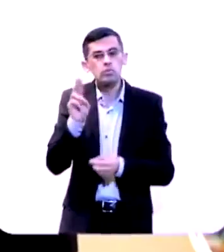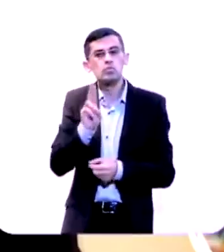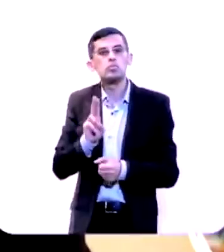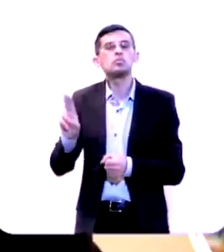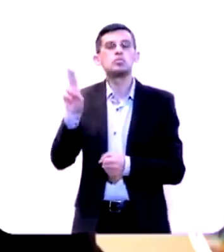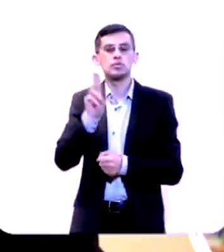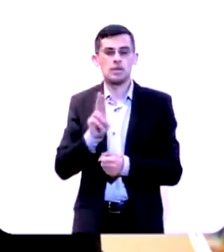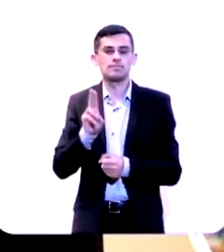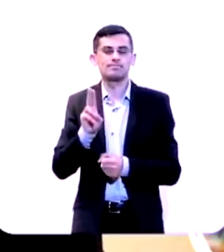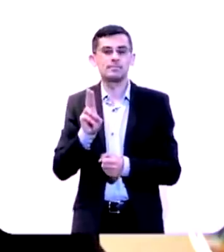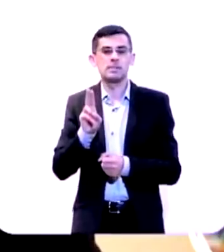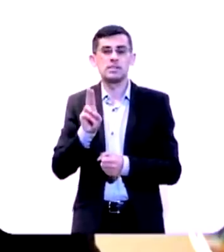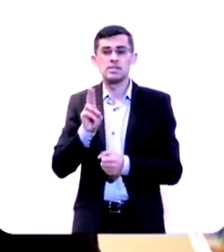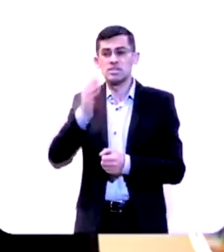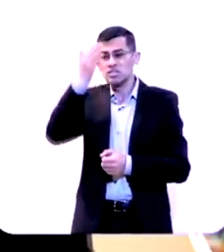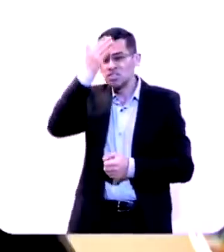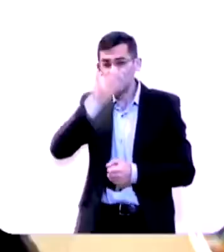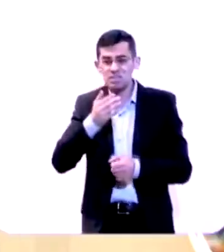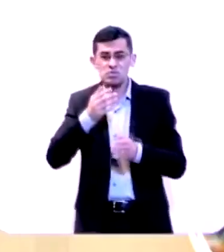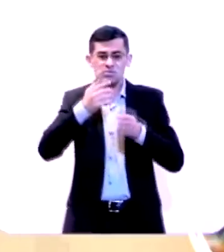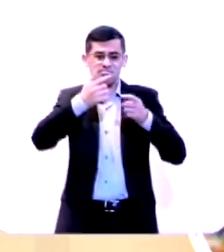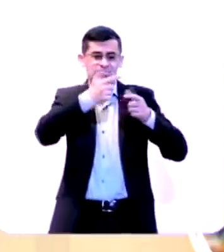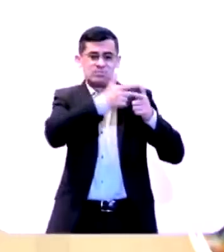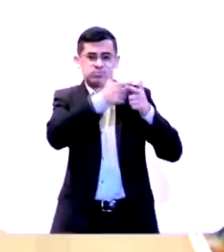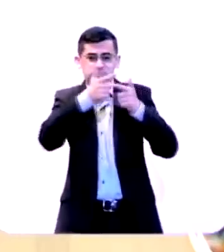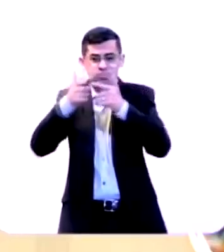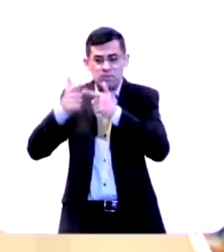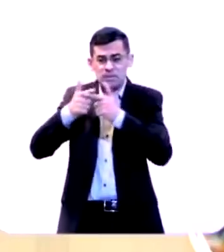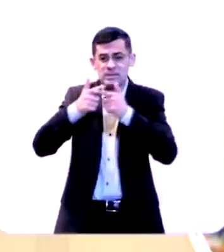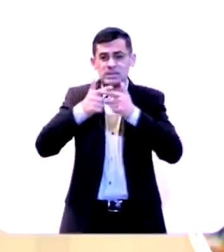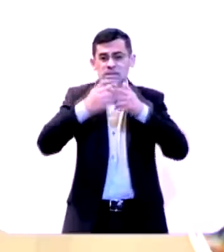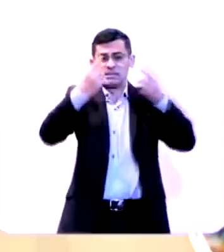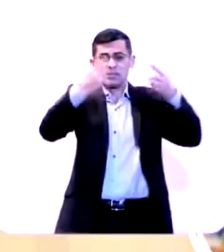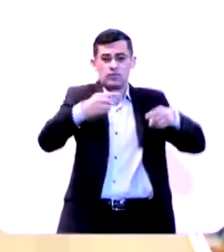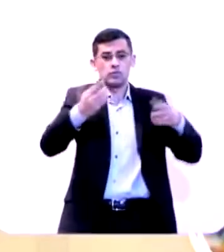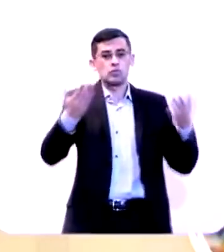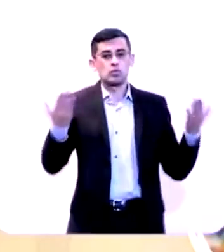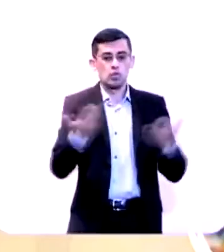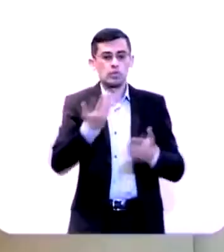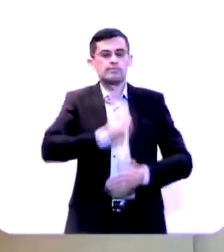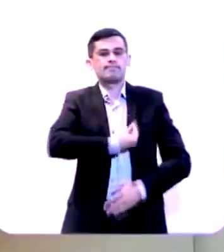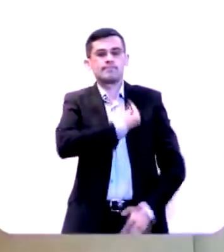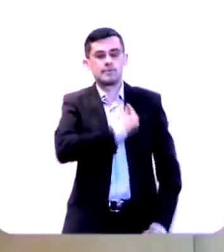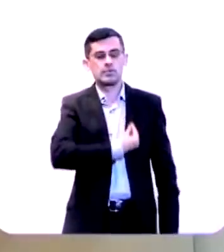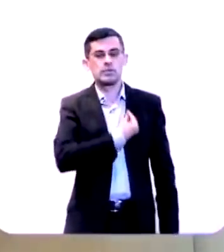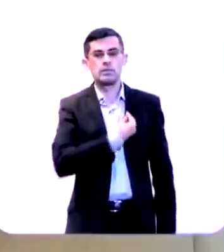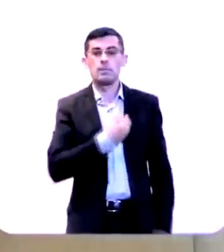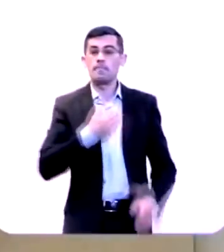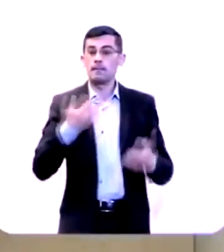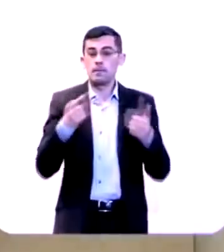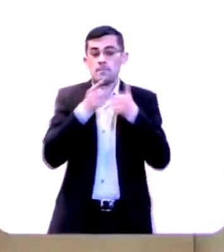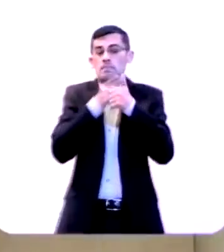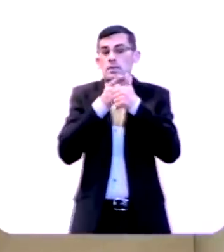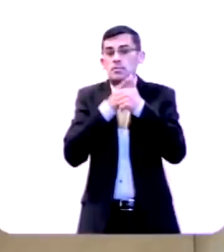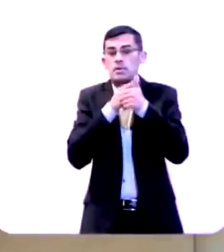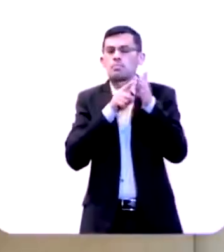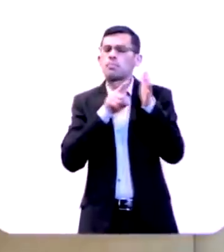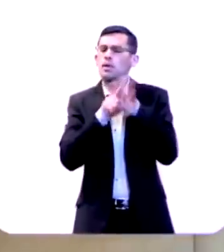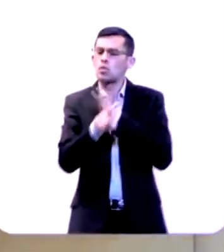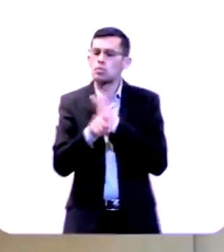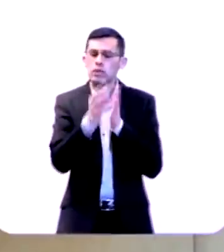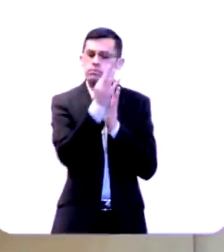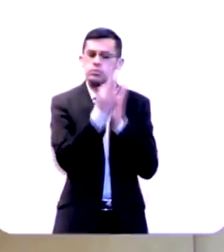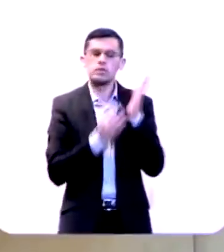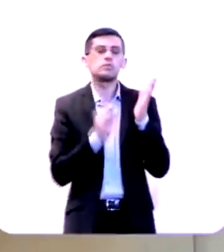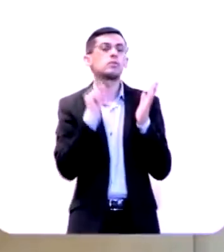esta chave diante dos desafios que se impõem em nossas vidas. Então a primeira pergunta que eu quero